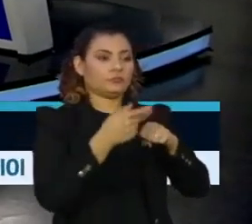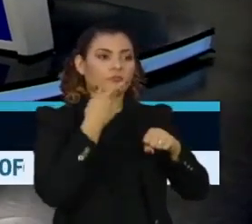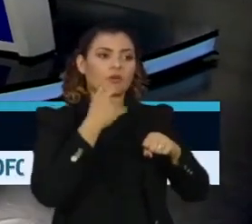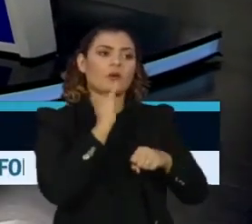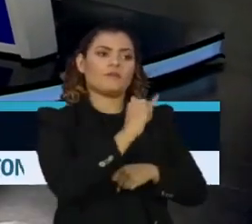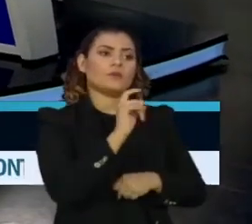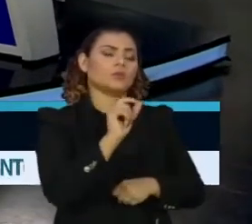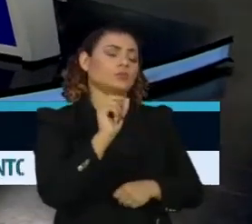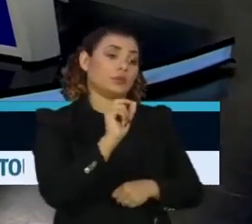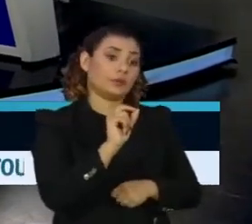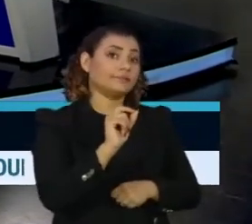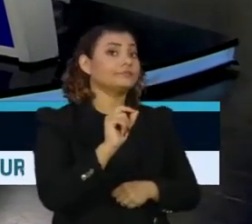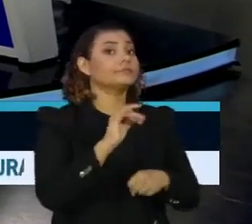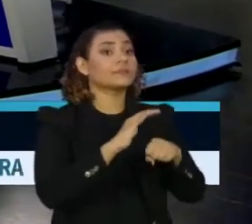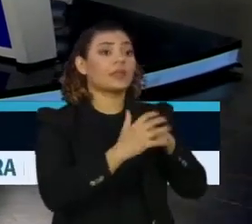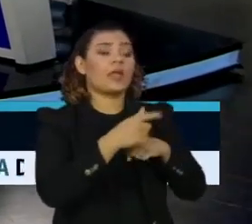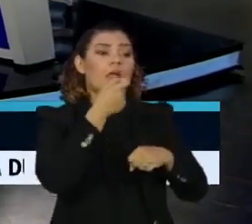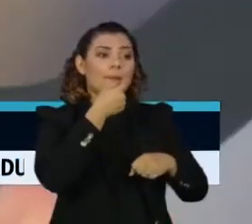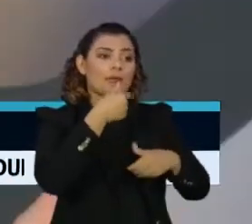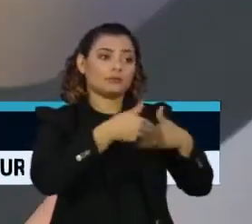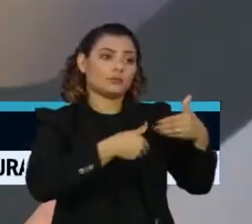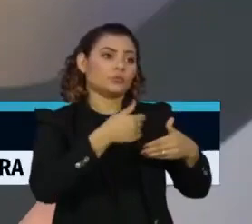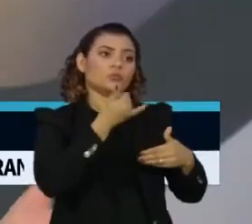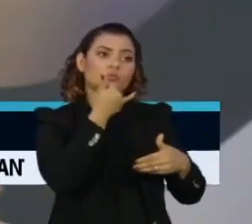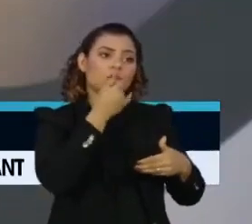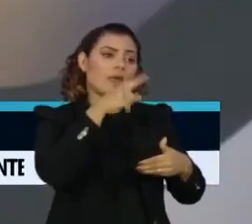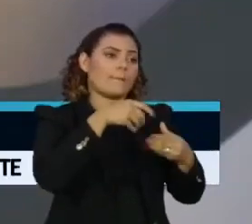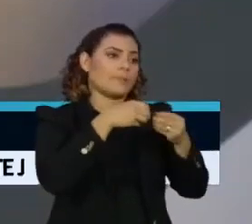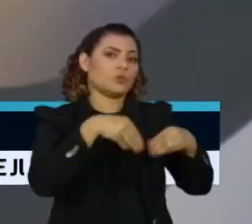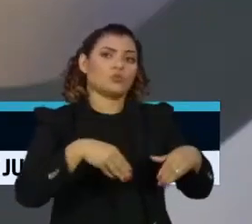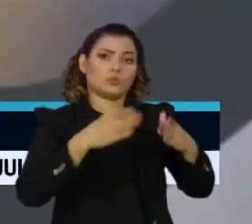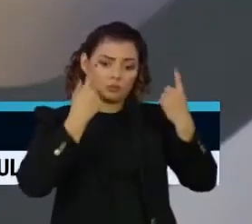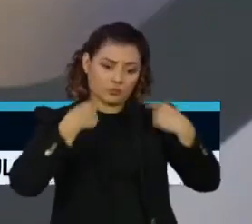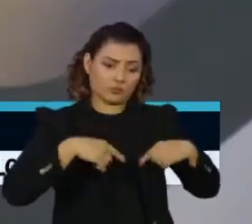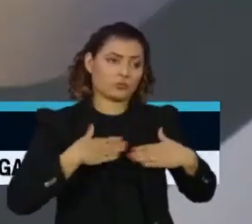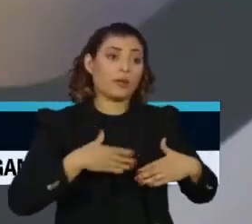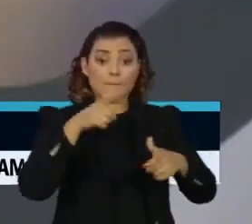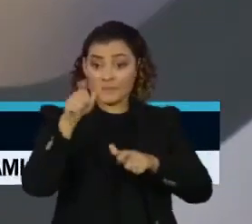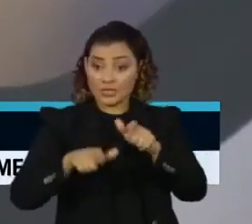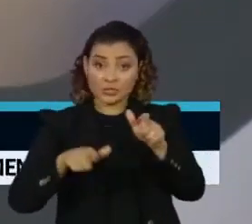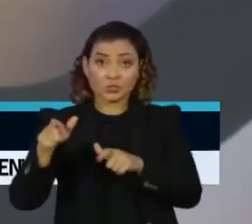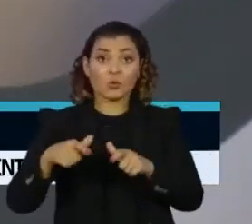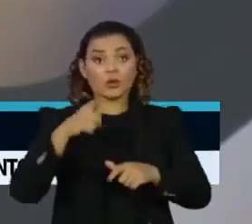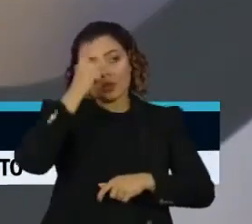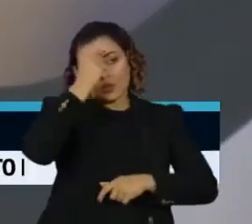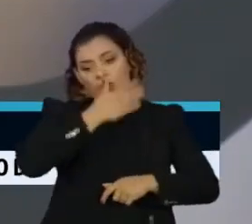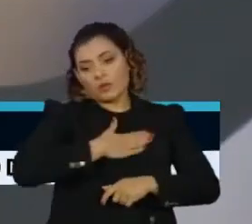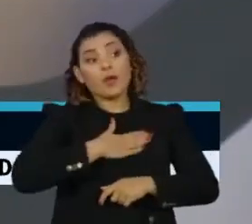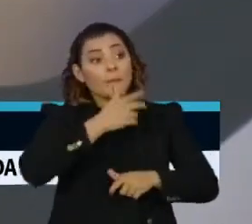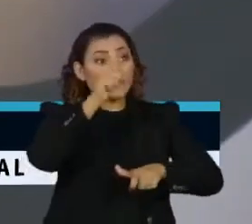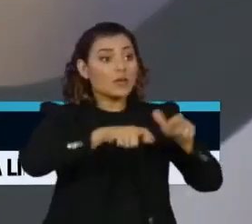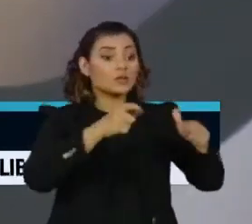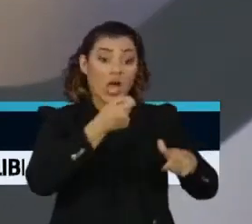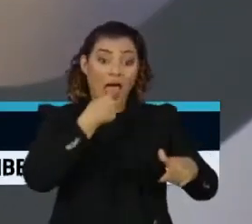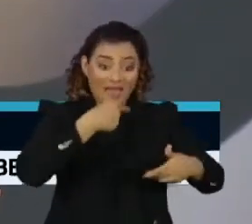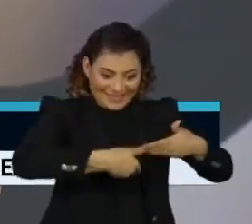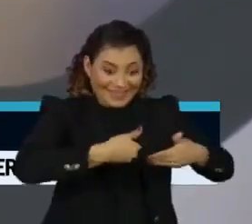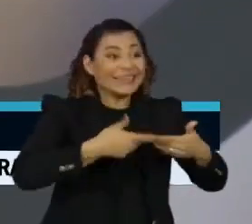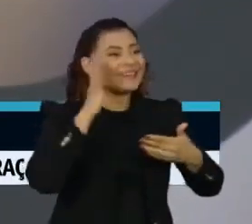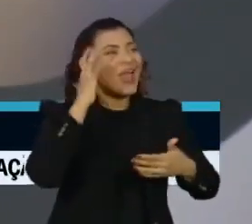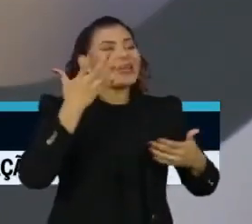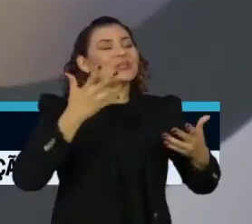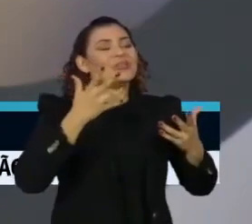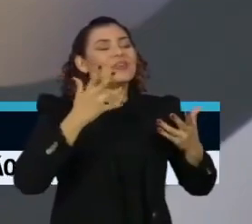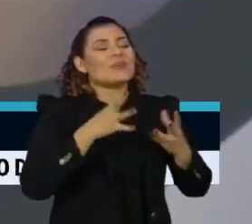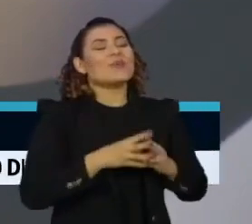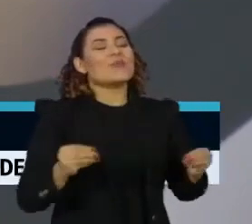isso basicamente que ele tem uma excelente ação ansiolítica, para quem prescreve, que fica aliviado, e para quem toma, que acha que vai resolver.